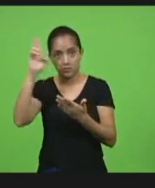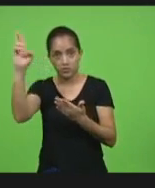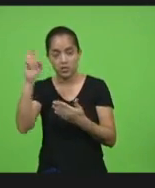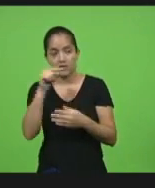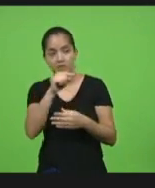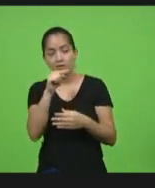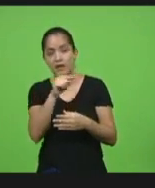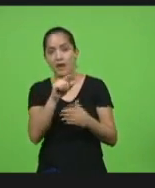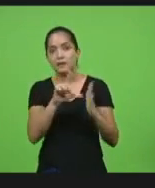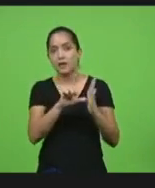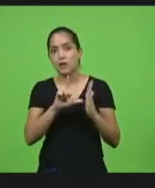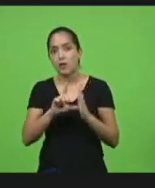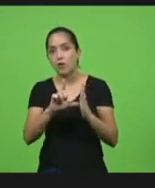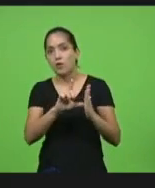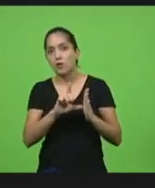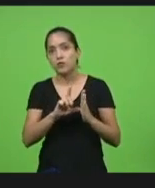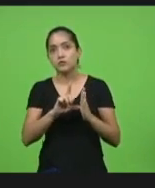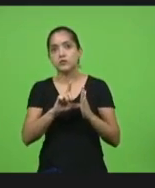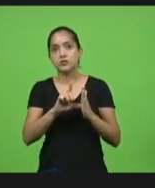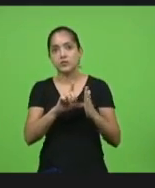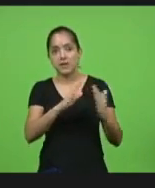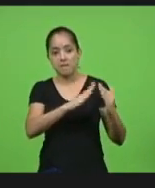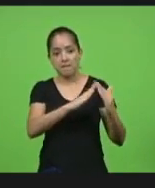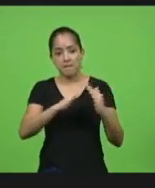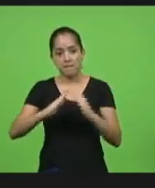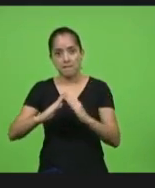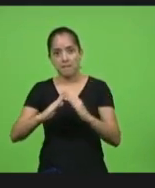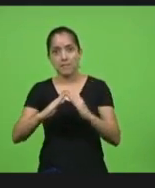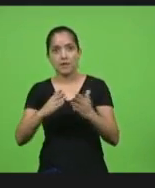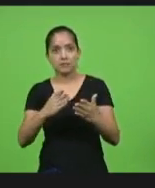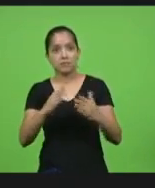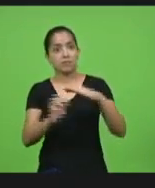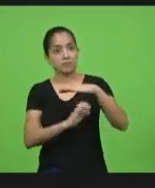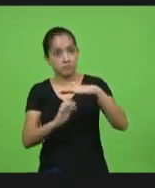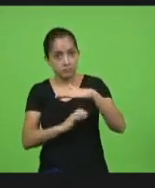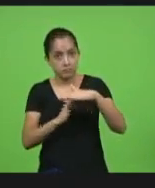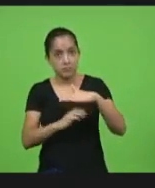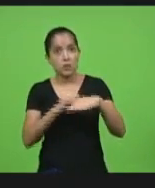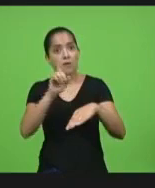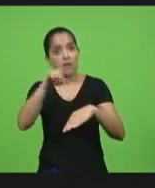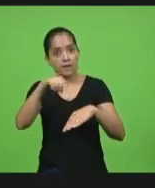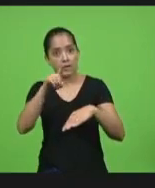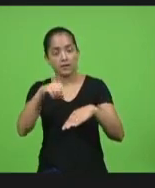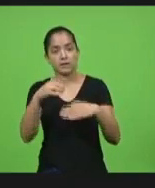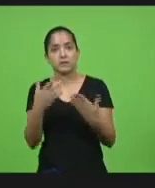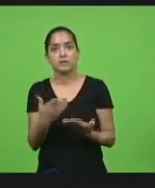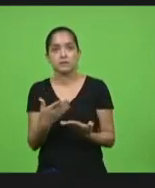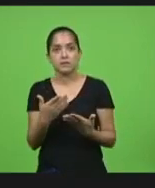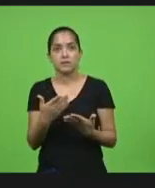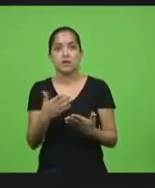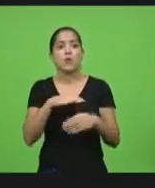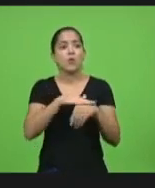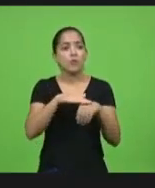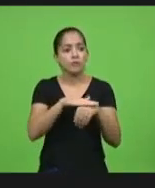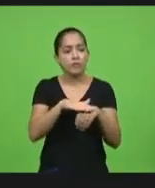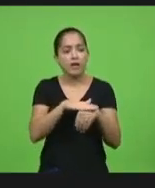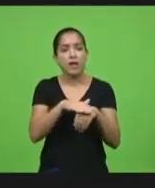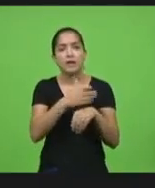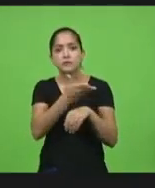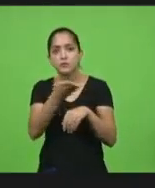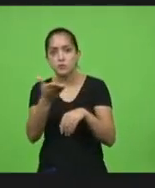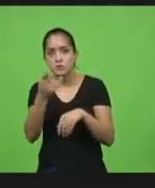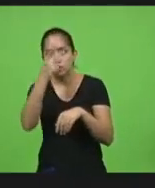tem aqui do lado da minha casa aqui logo na esquina aqui ele é um empresário eu considero ele dessa forma e eu converso com essas pessoas